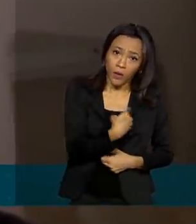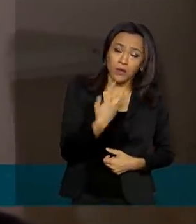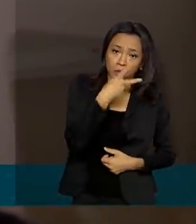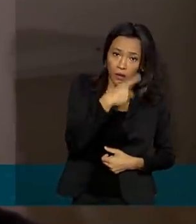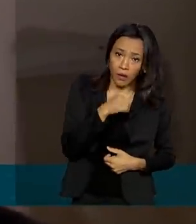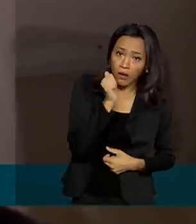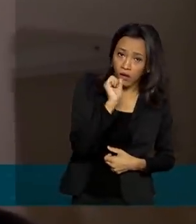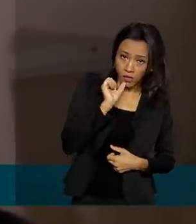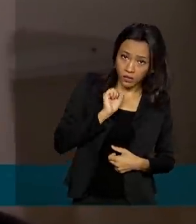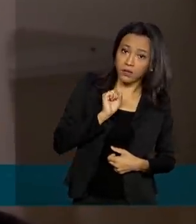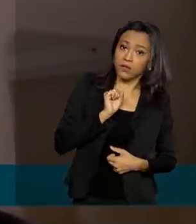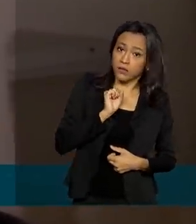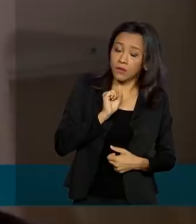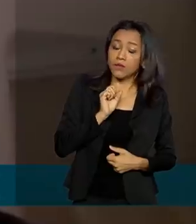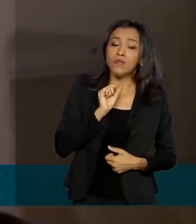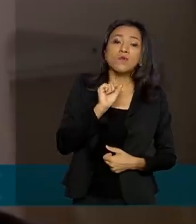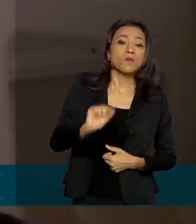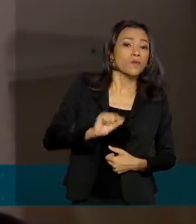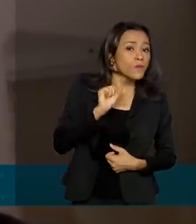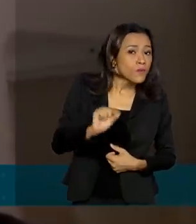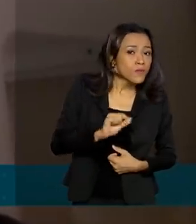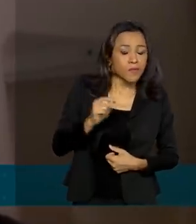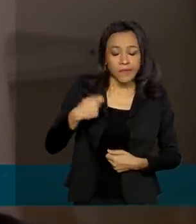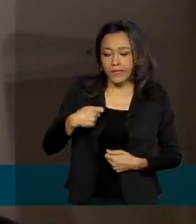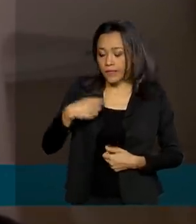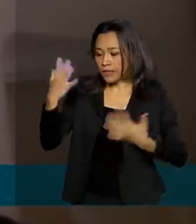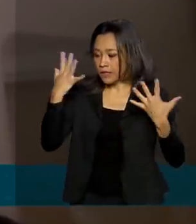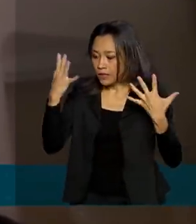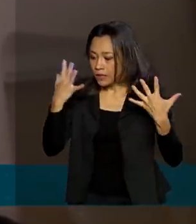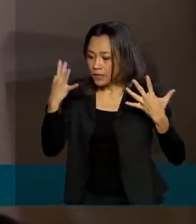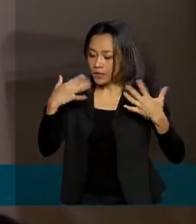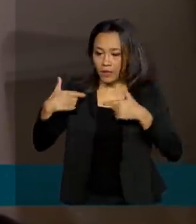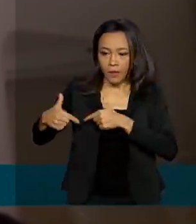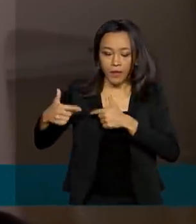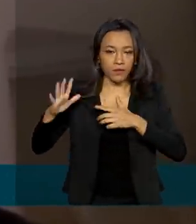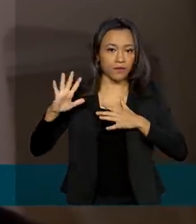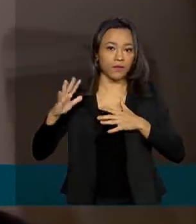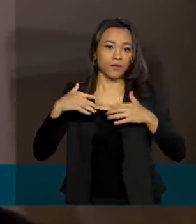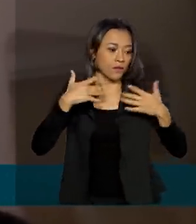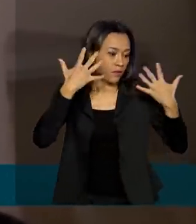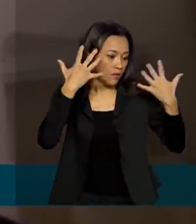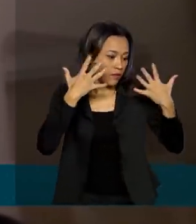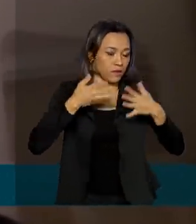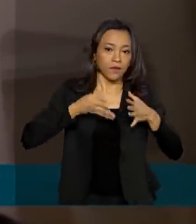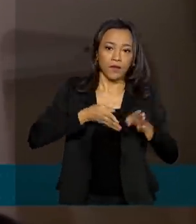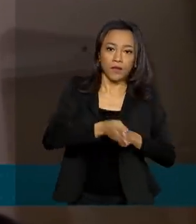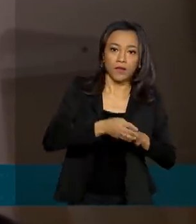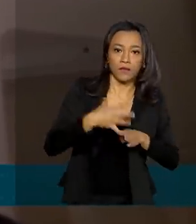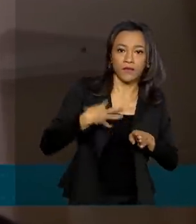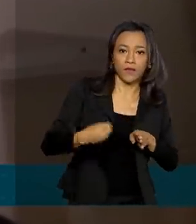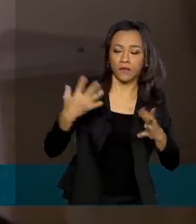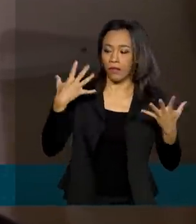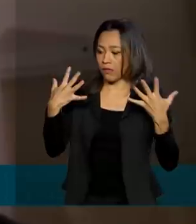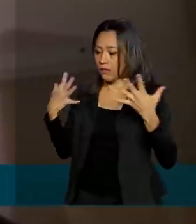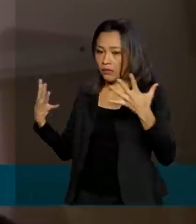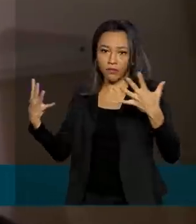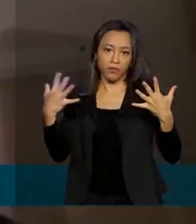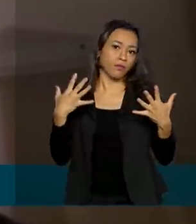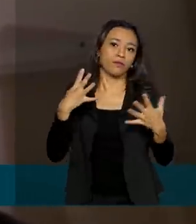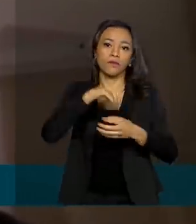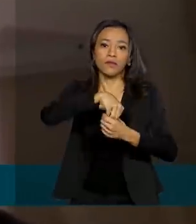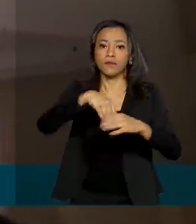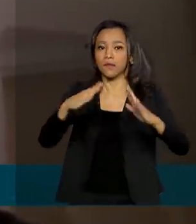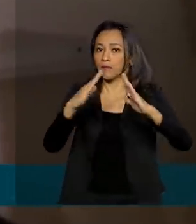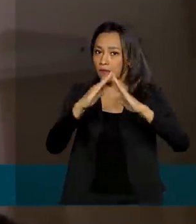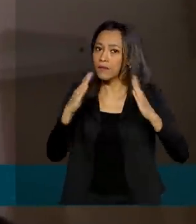pais, que temos que nos dividir em várias atividades, não só com as crianças,